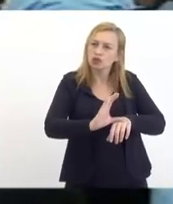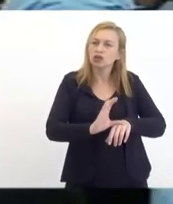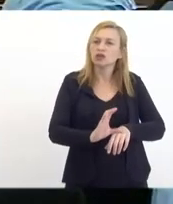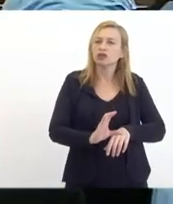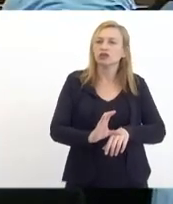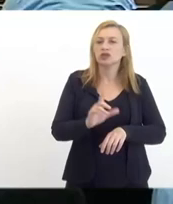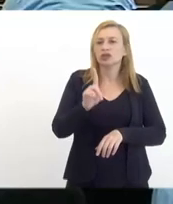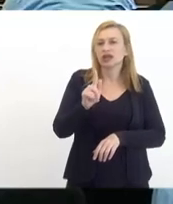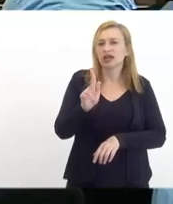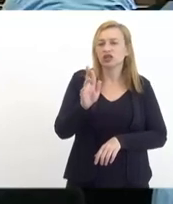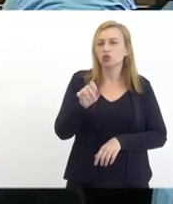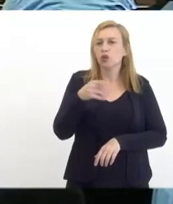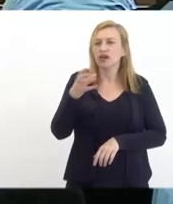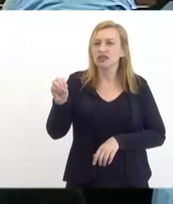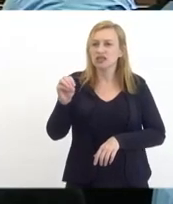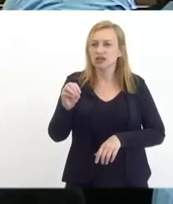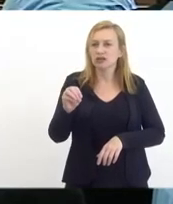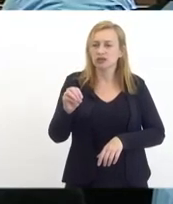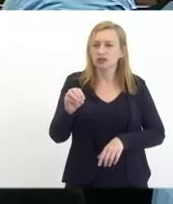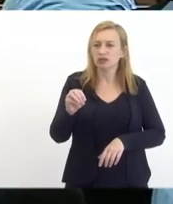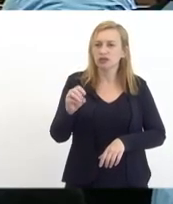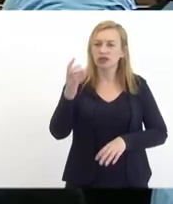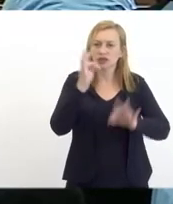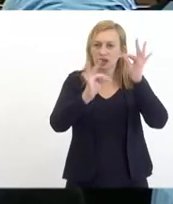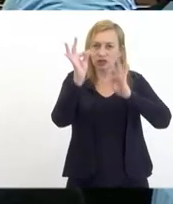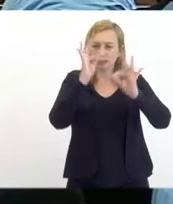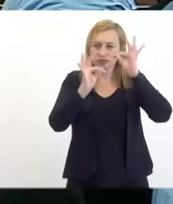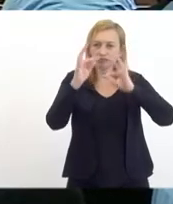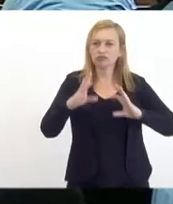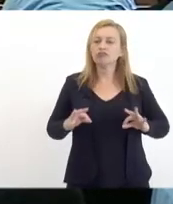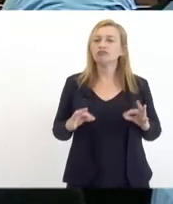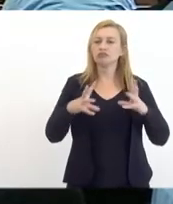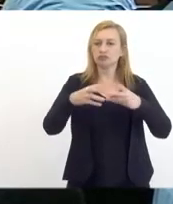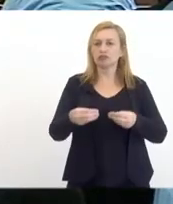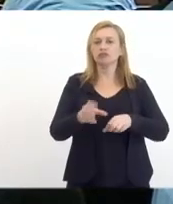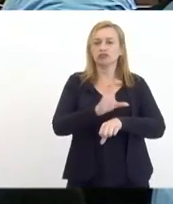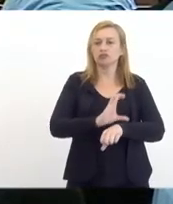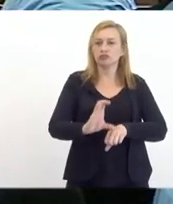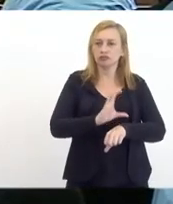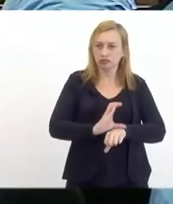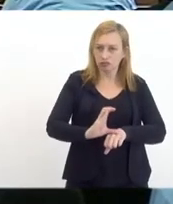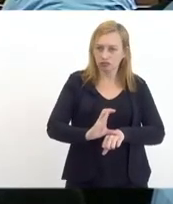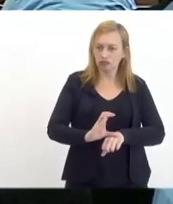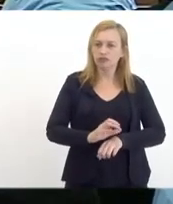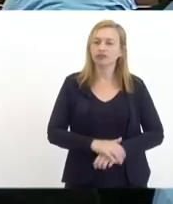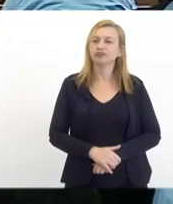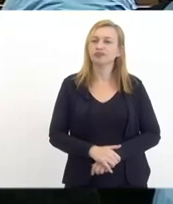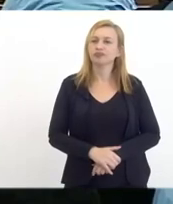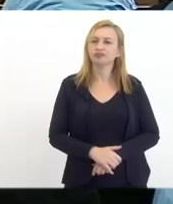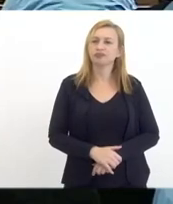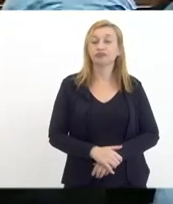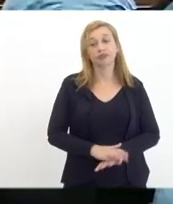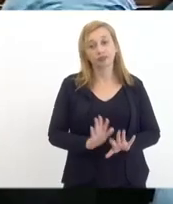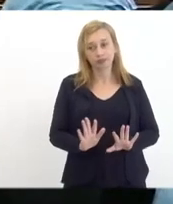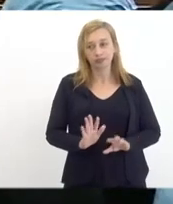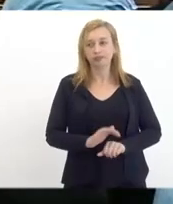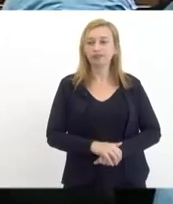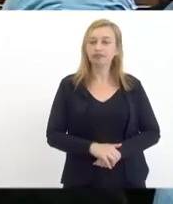graduação tecnológica são todos todos os cursos nossos são de graduação tecnológica embora